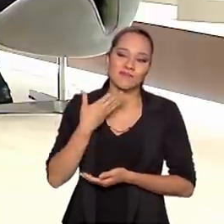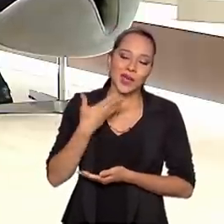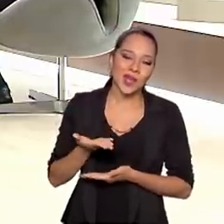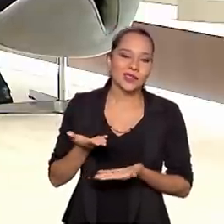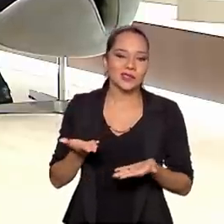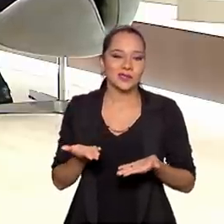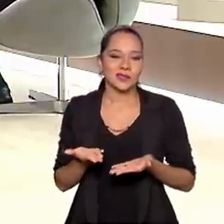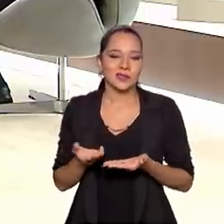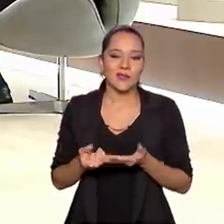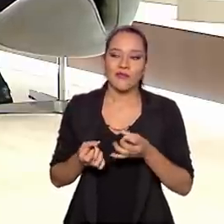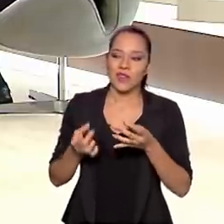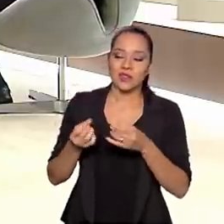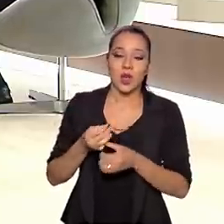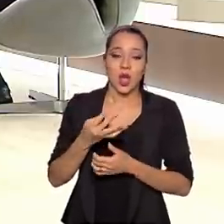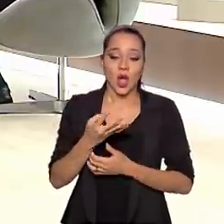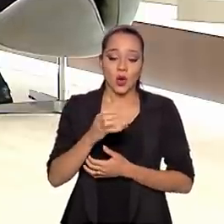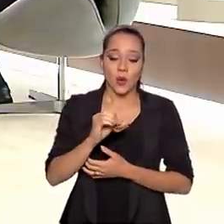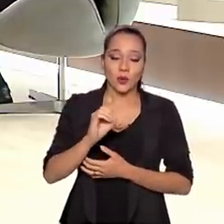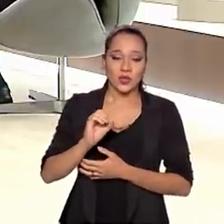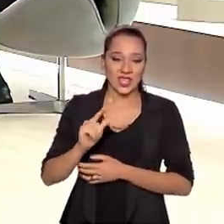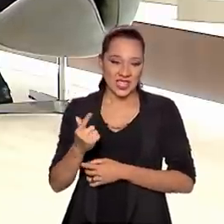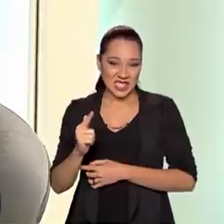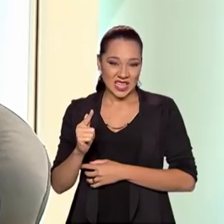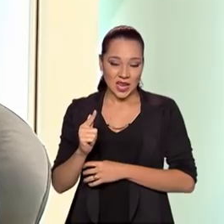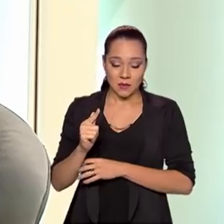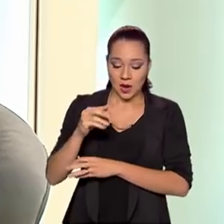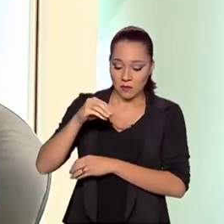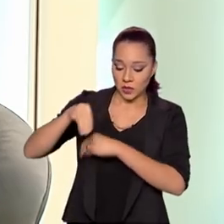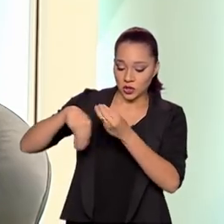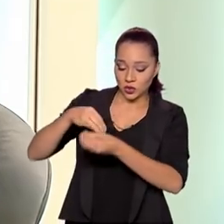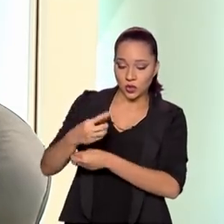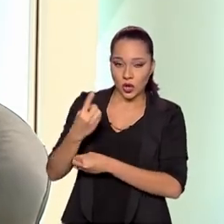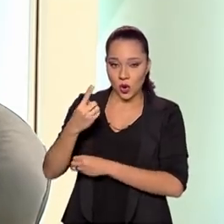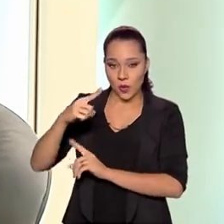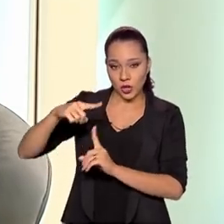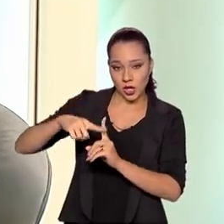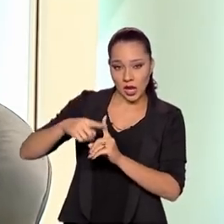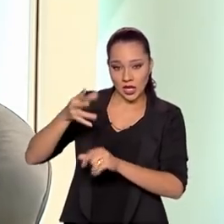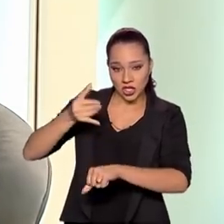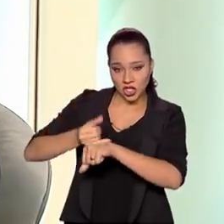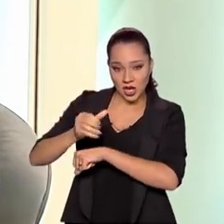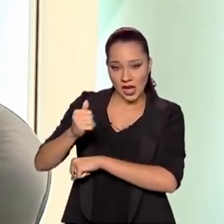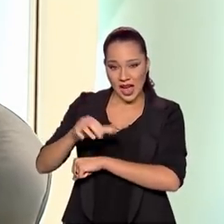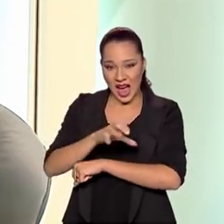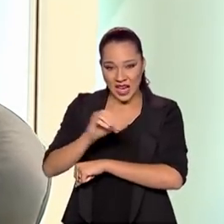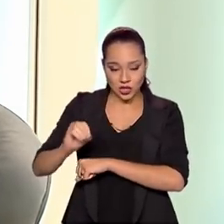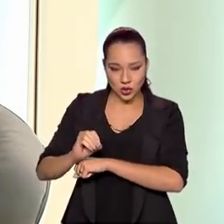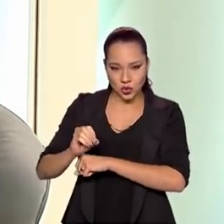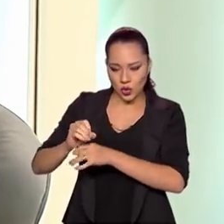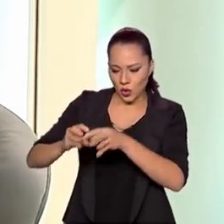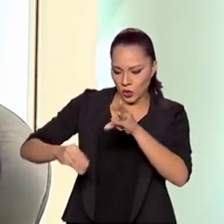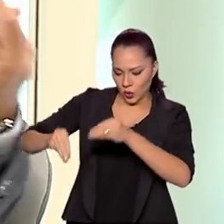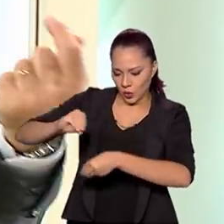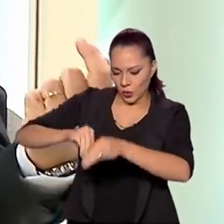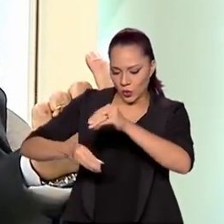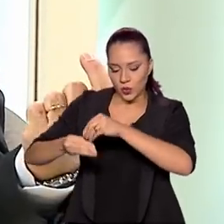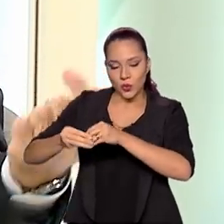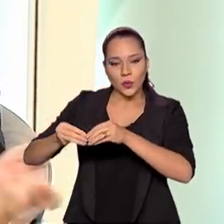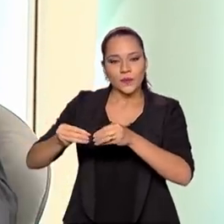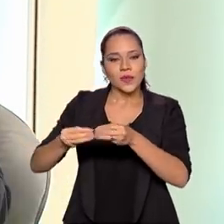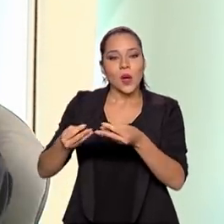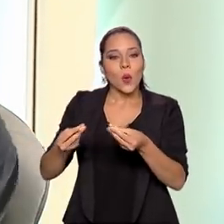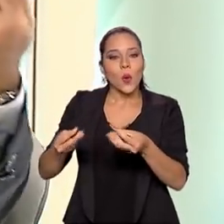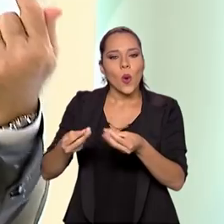O nióbio, 400 gramas de nióbio em uma tonelada de aço, você já tem um ganho de qualidade, seja quanto aos